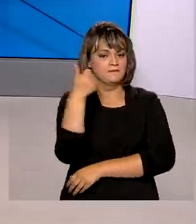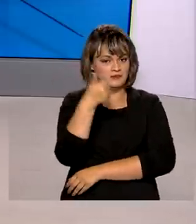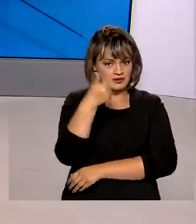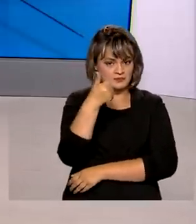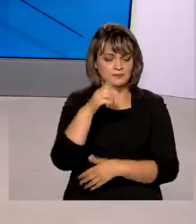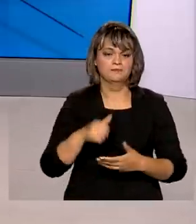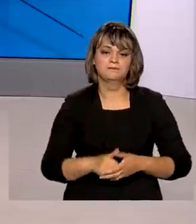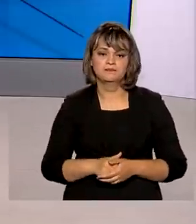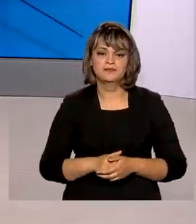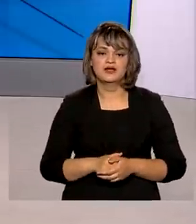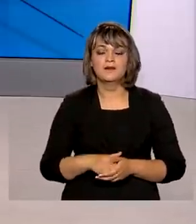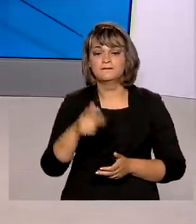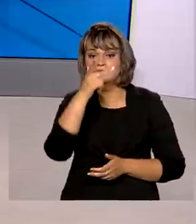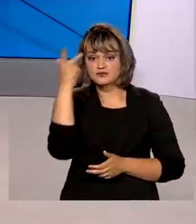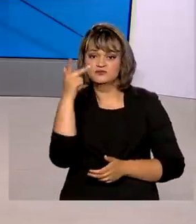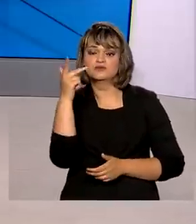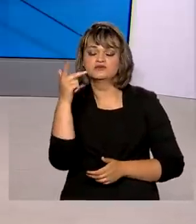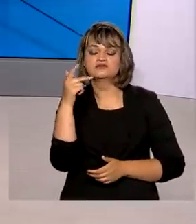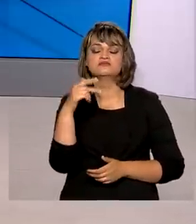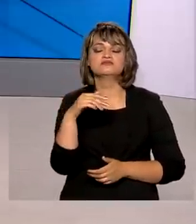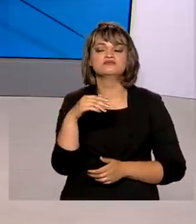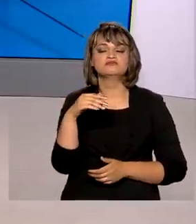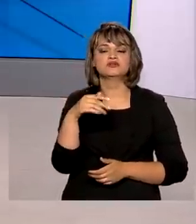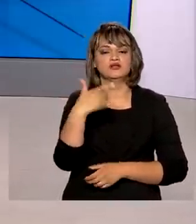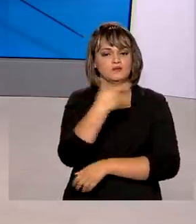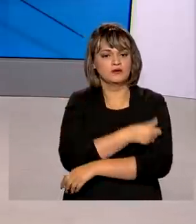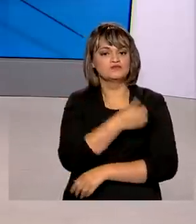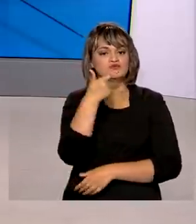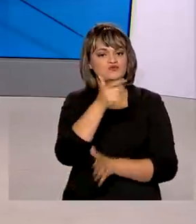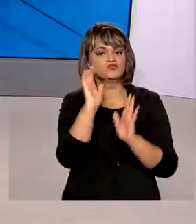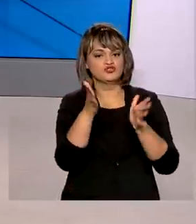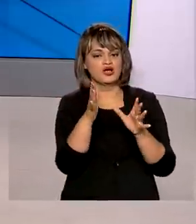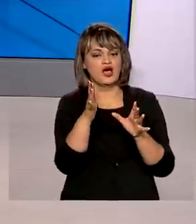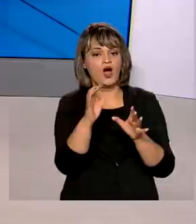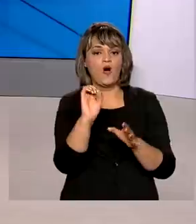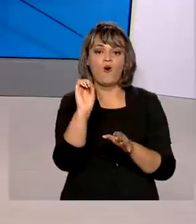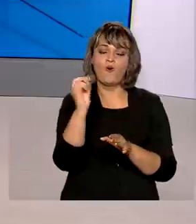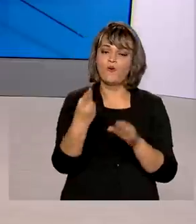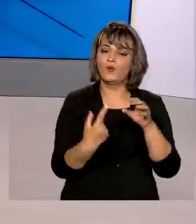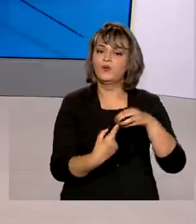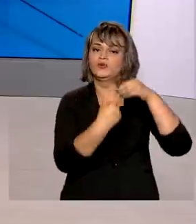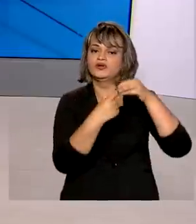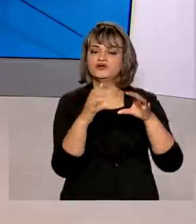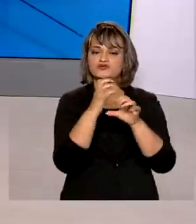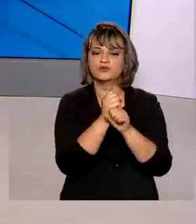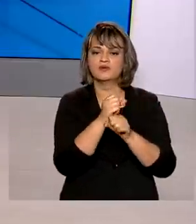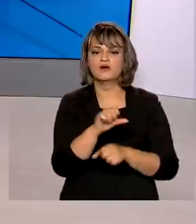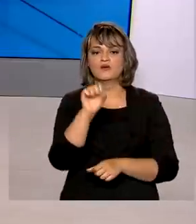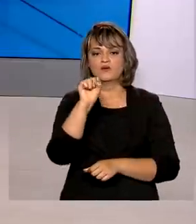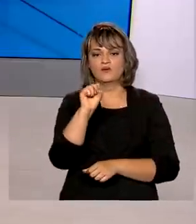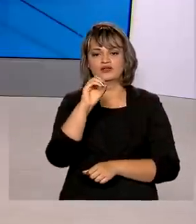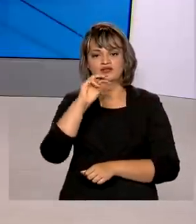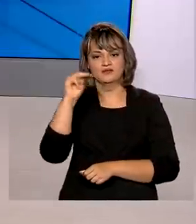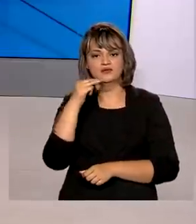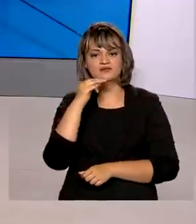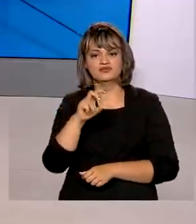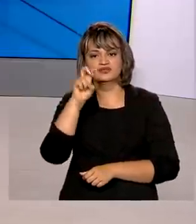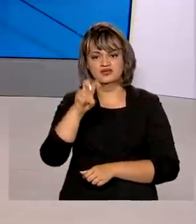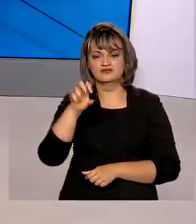a primeira dose e o número de brasileiros que tomaram a segunda dose da vacina, ou dose única, é de 80 milhões,